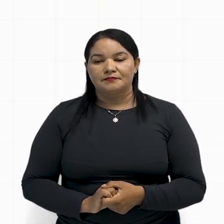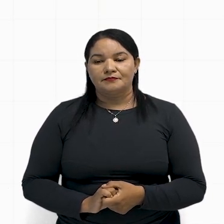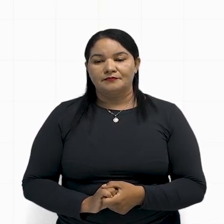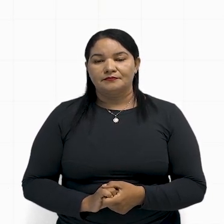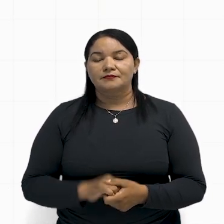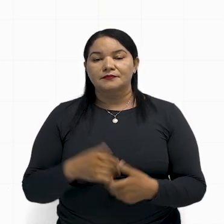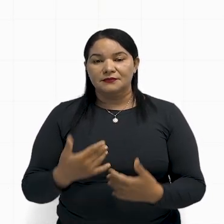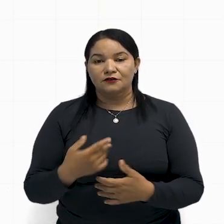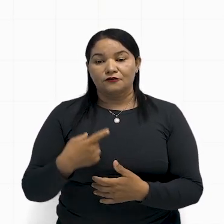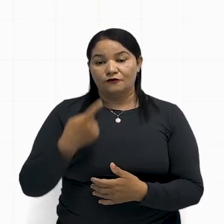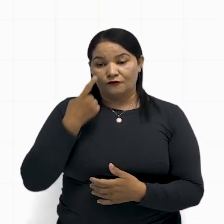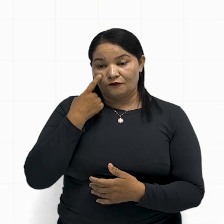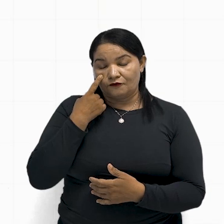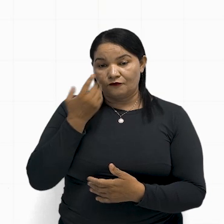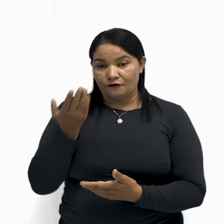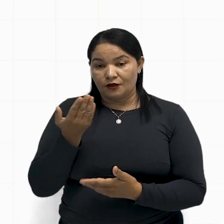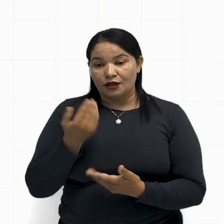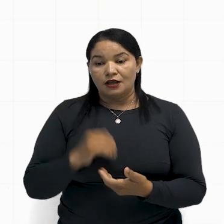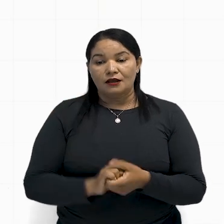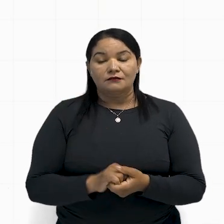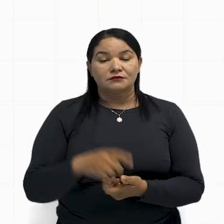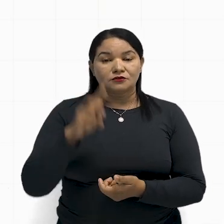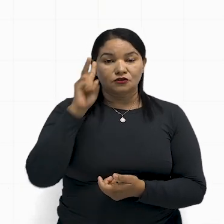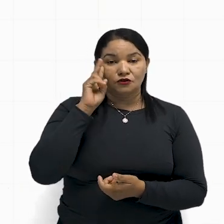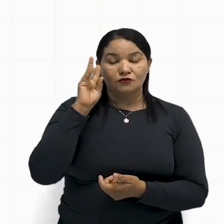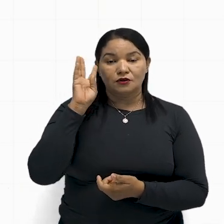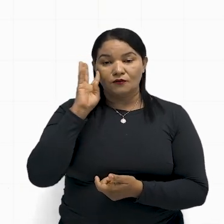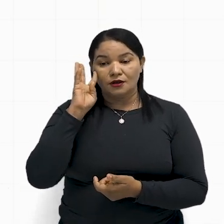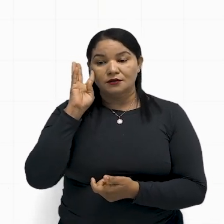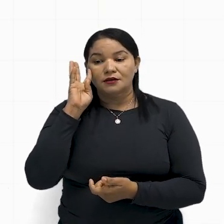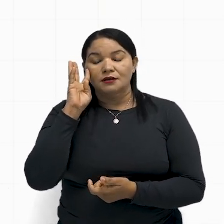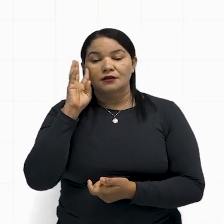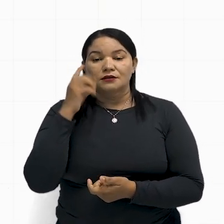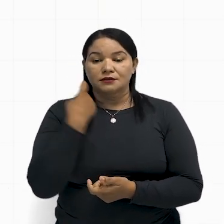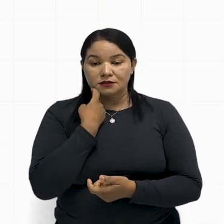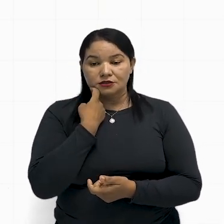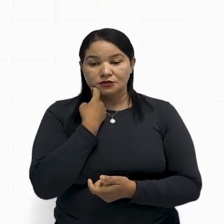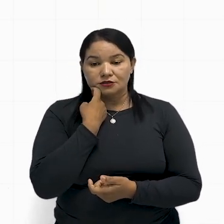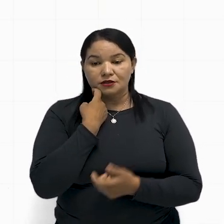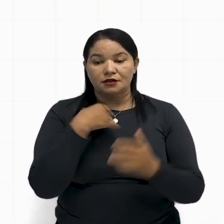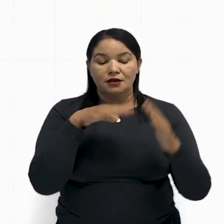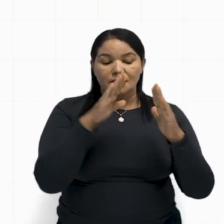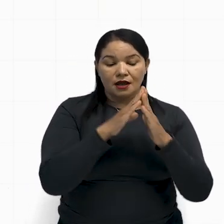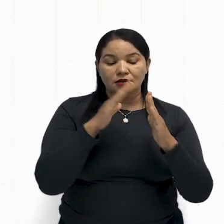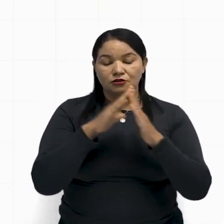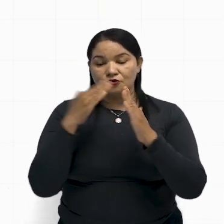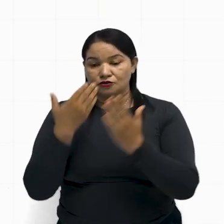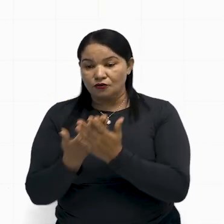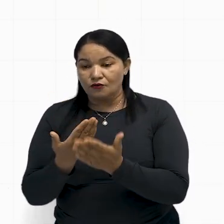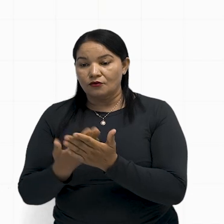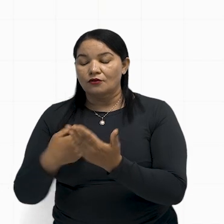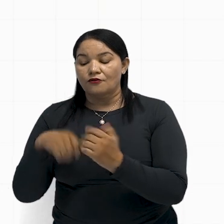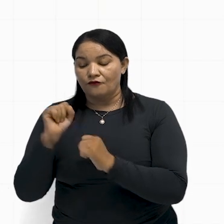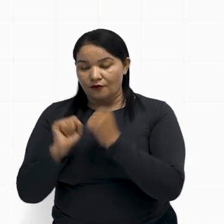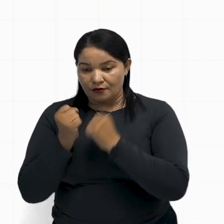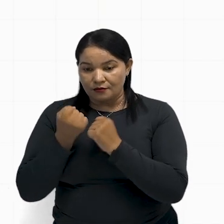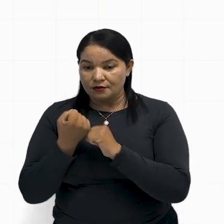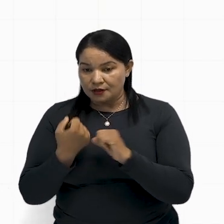segunda, quarta e sexta, né? Casa, escola, fábrica e depois casa de novo.